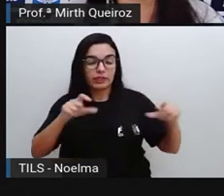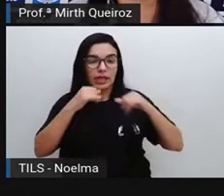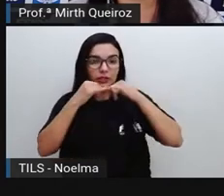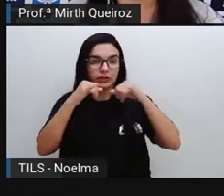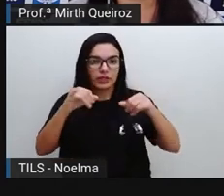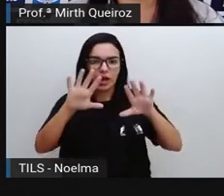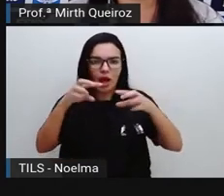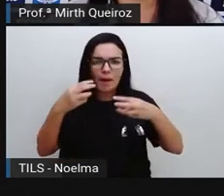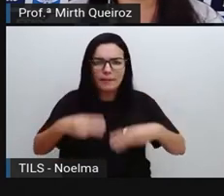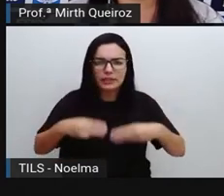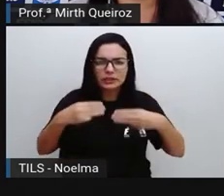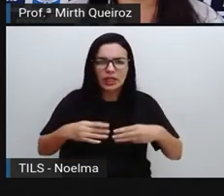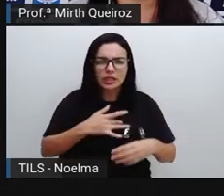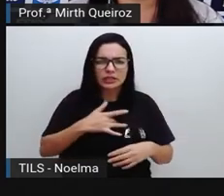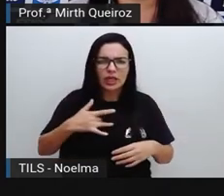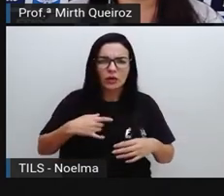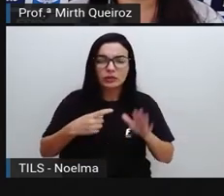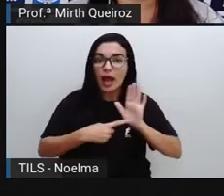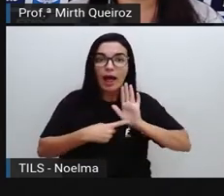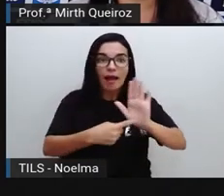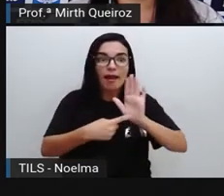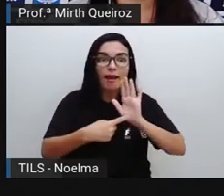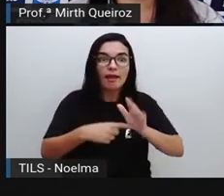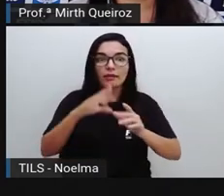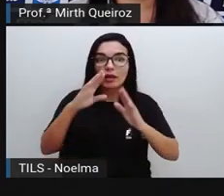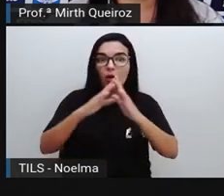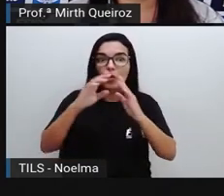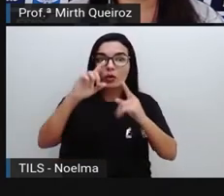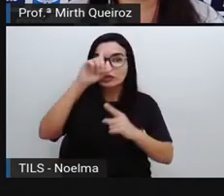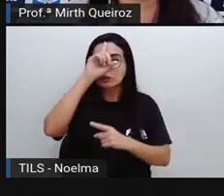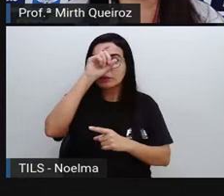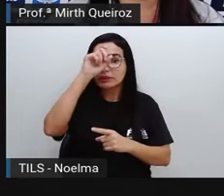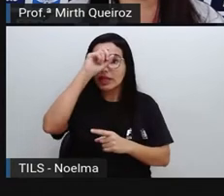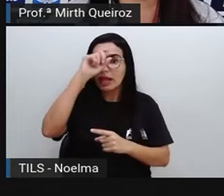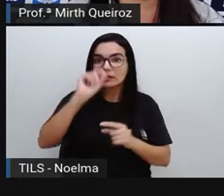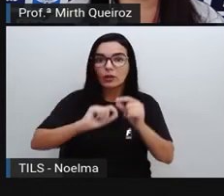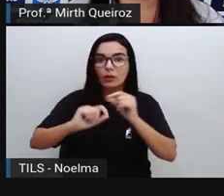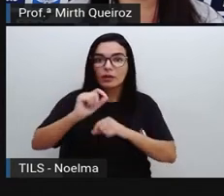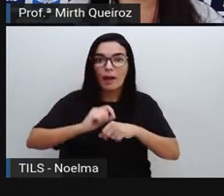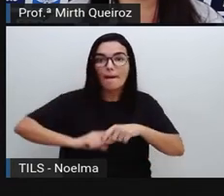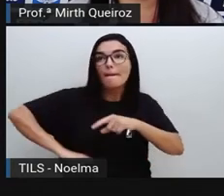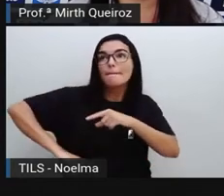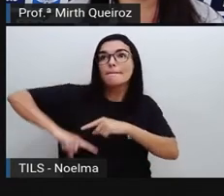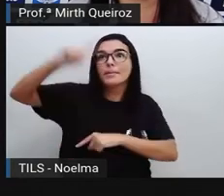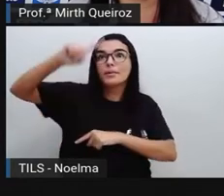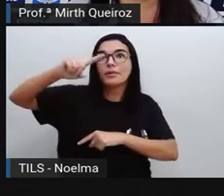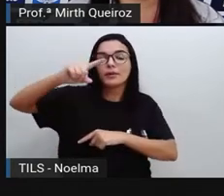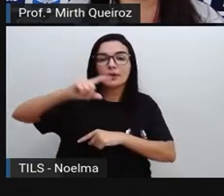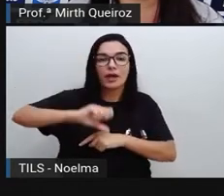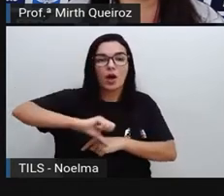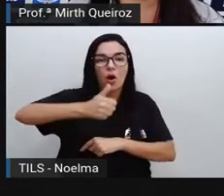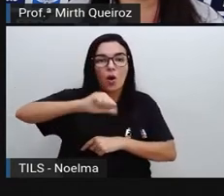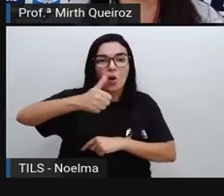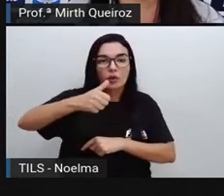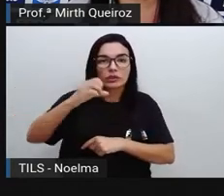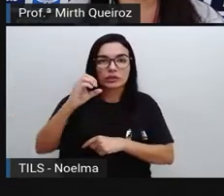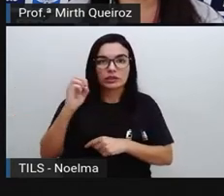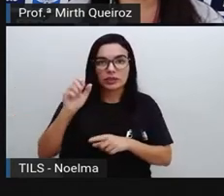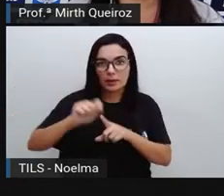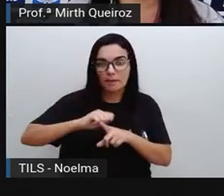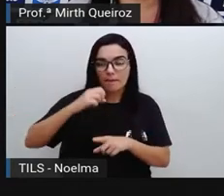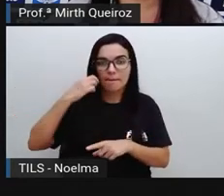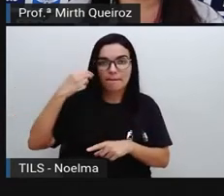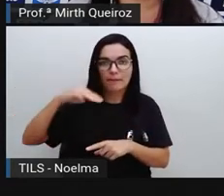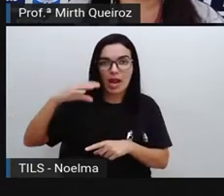Ministério da Saúde alerta hospitais sobre o pico do coronavírus. 11 de março de 2020, Folha de São Paulo, os